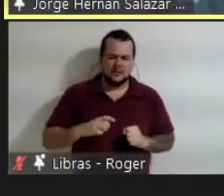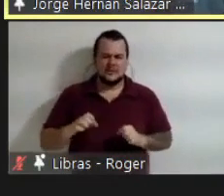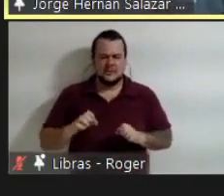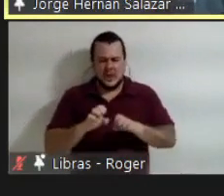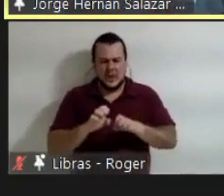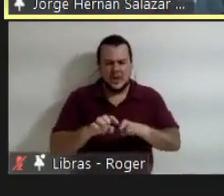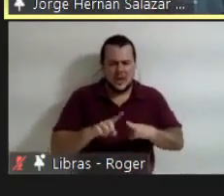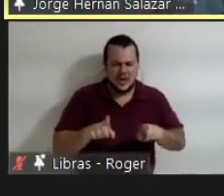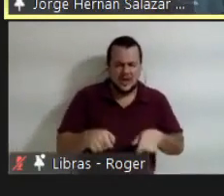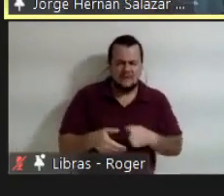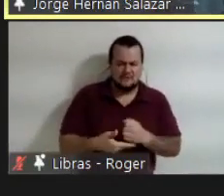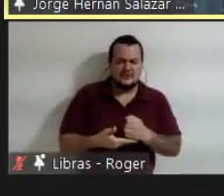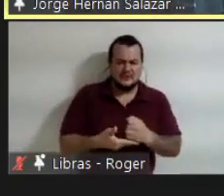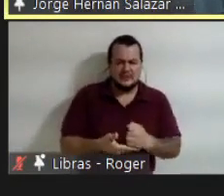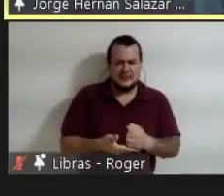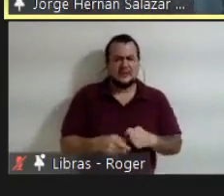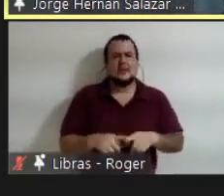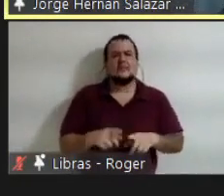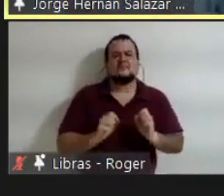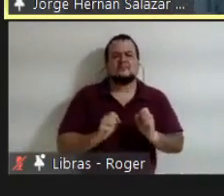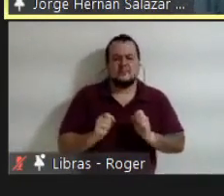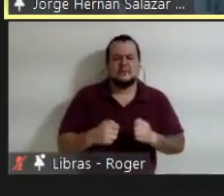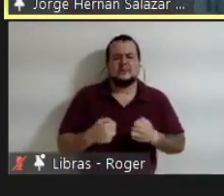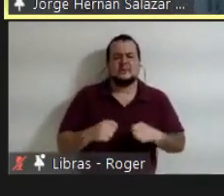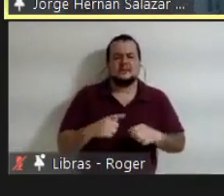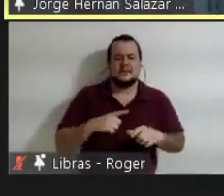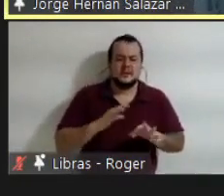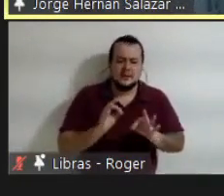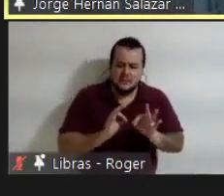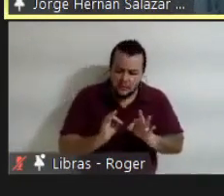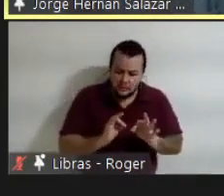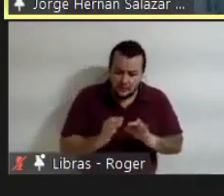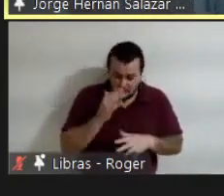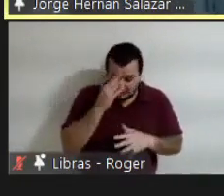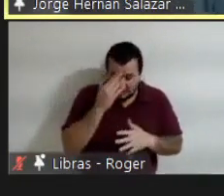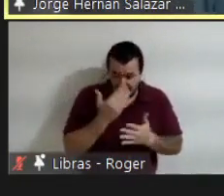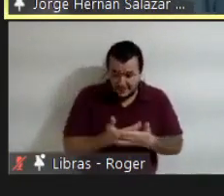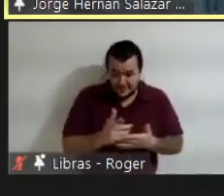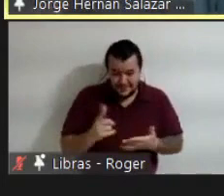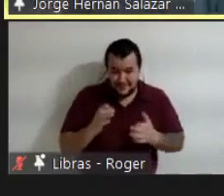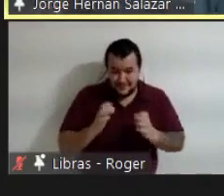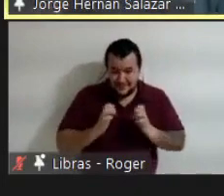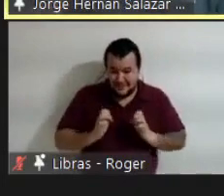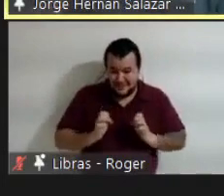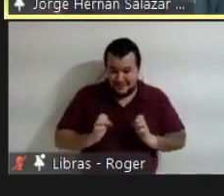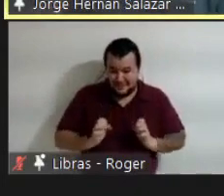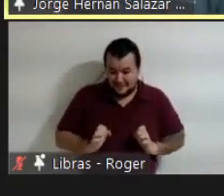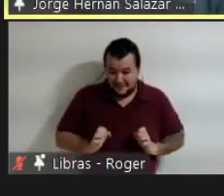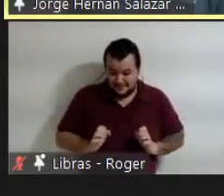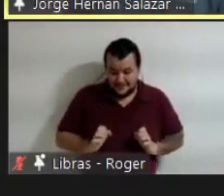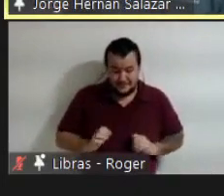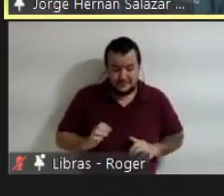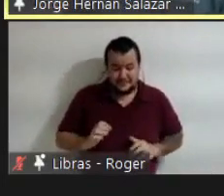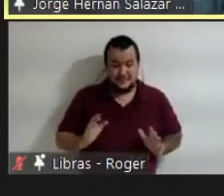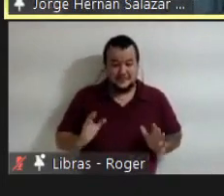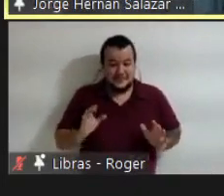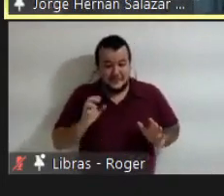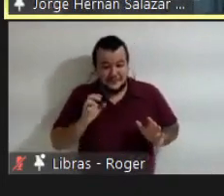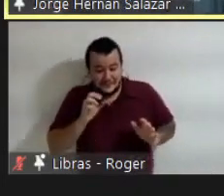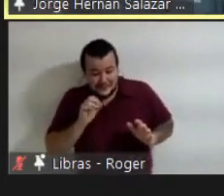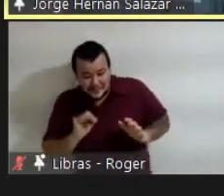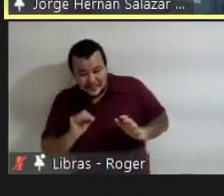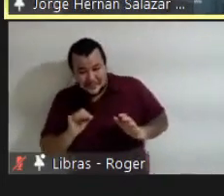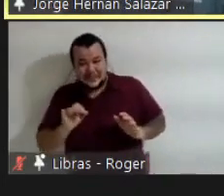Eu opino que não é ético educar em que não convém educar, porque temos